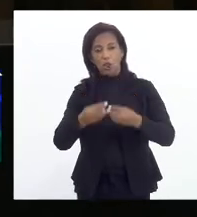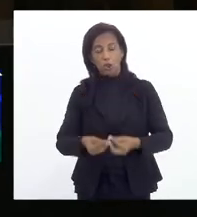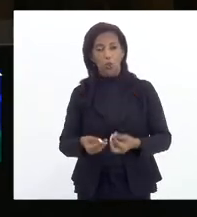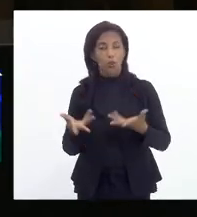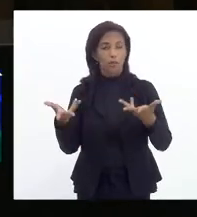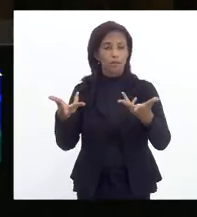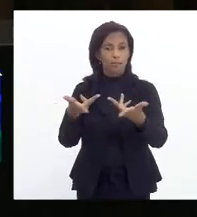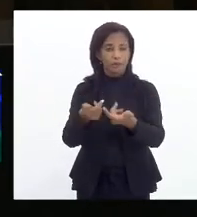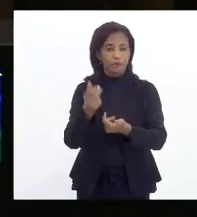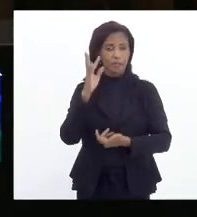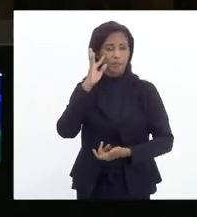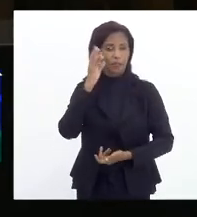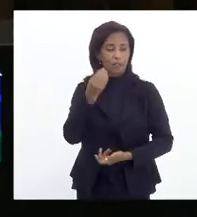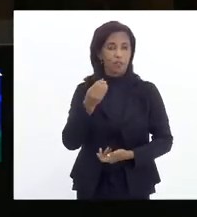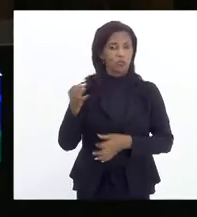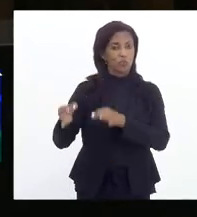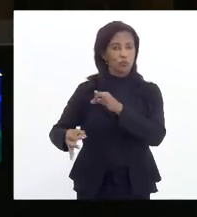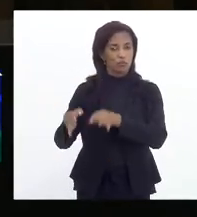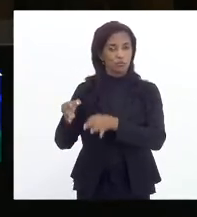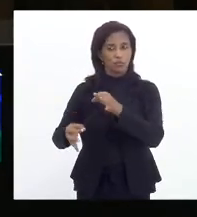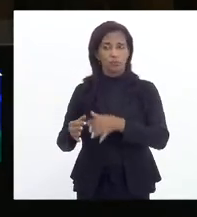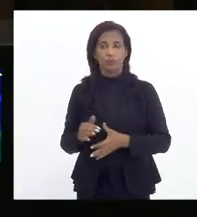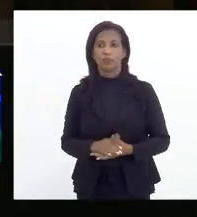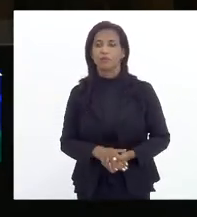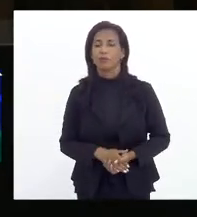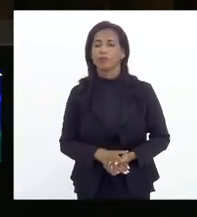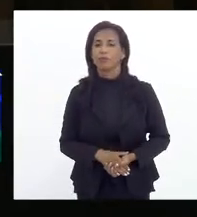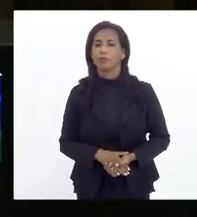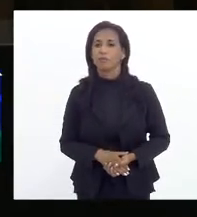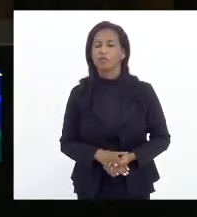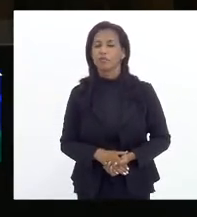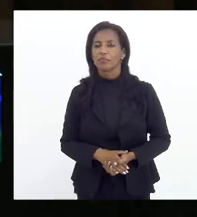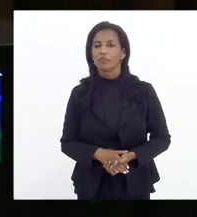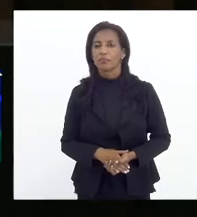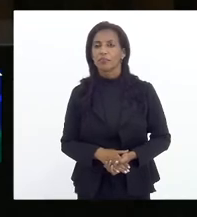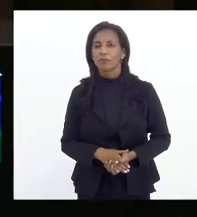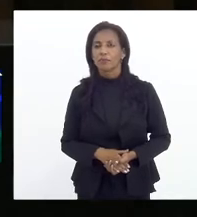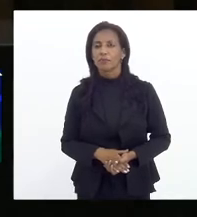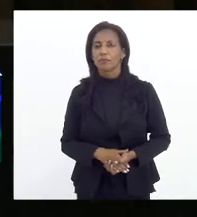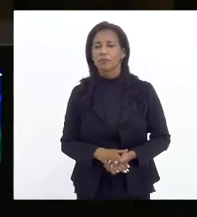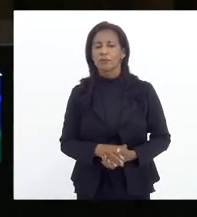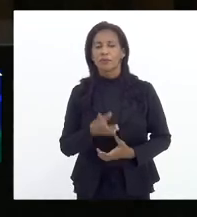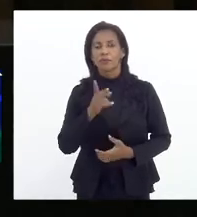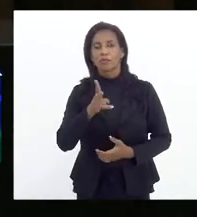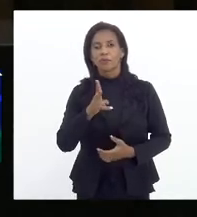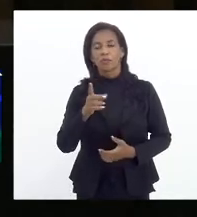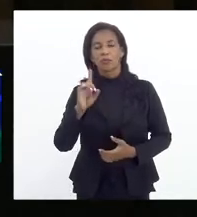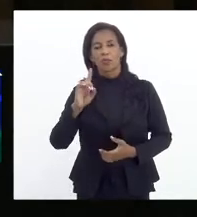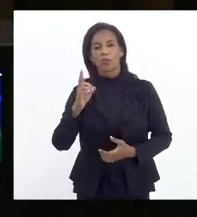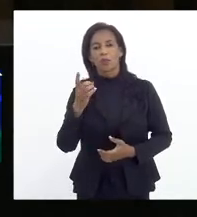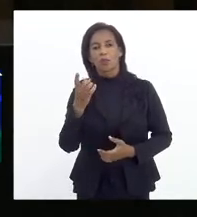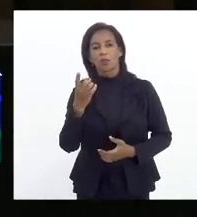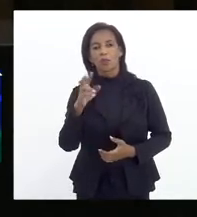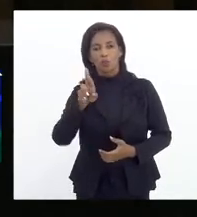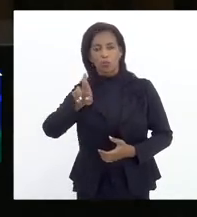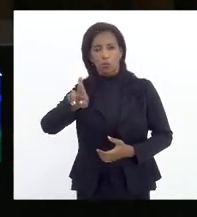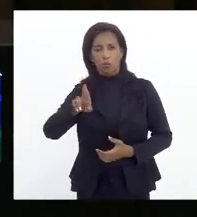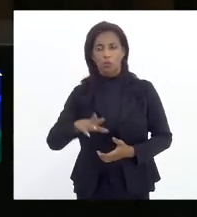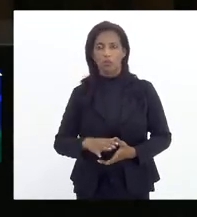brilhante decisão do desembargador, mas continua o doutor Paulo Rangel,